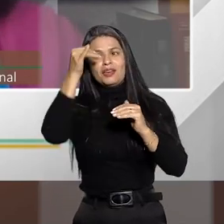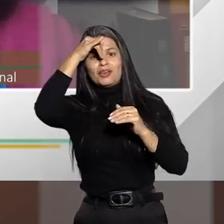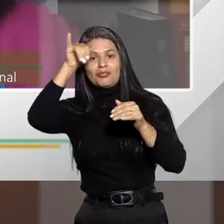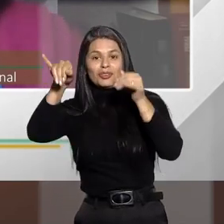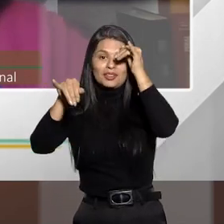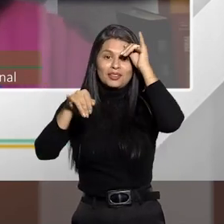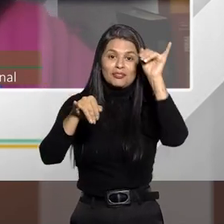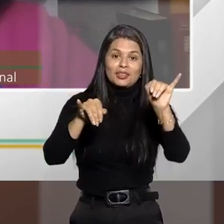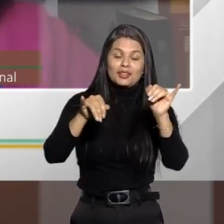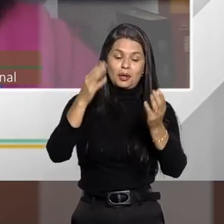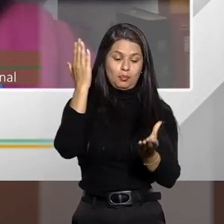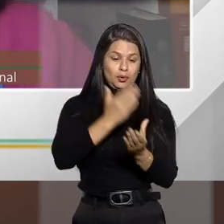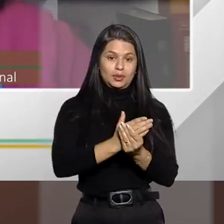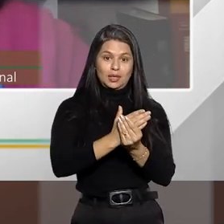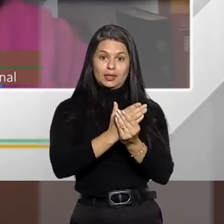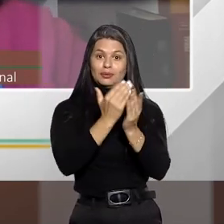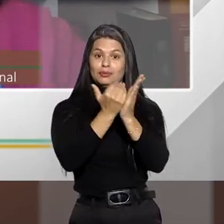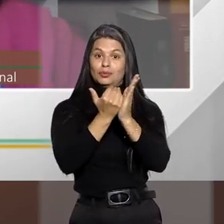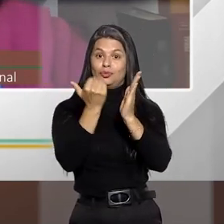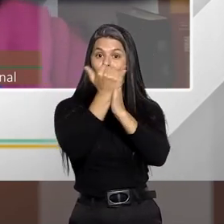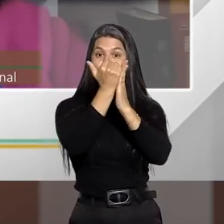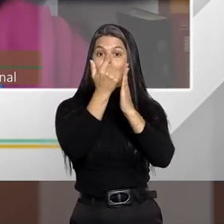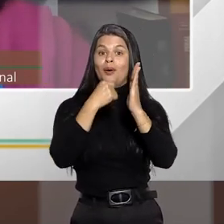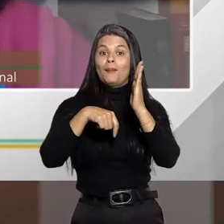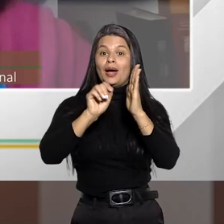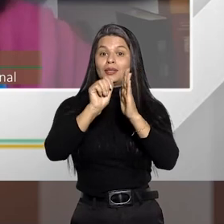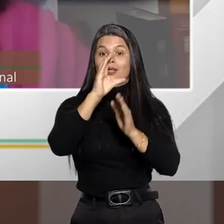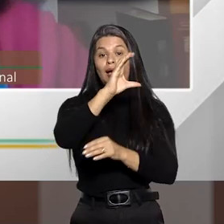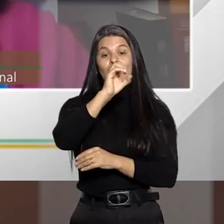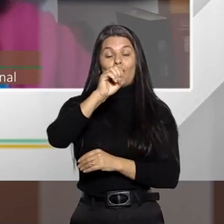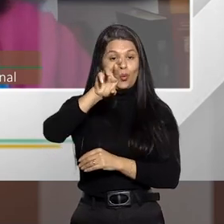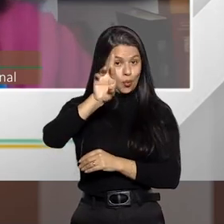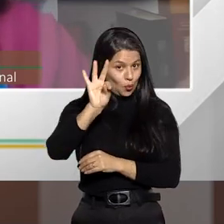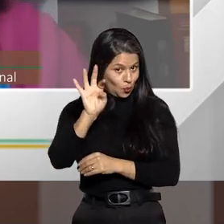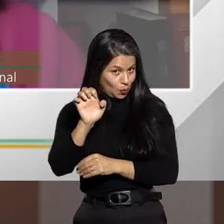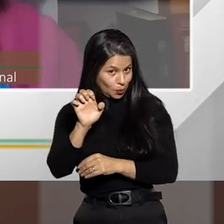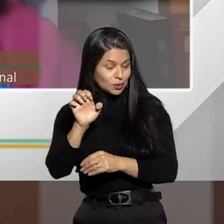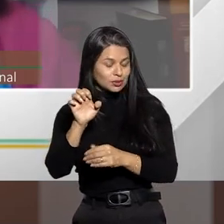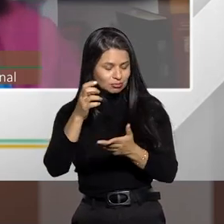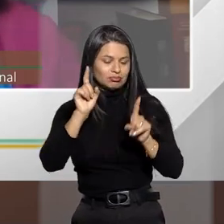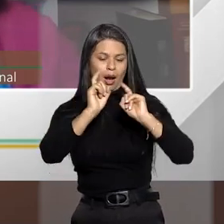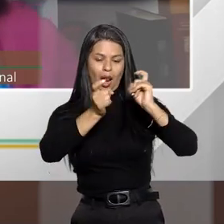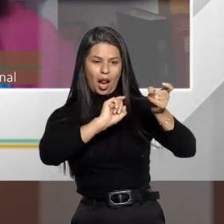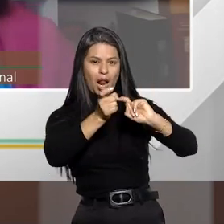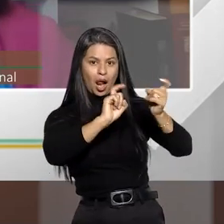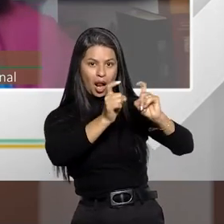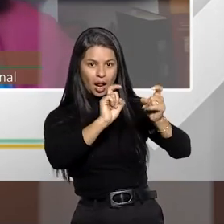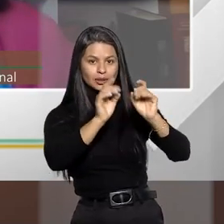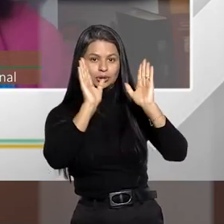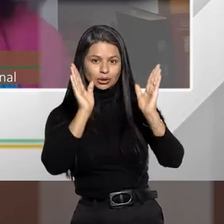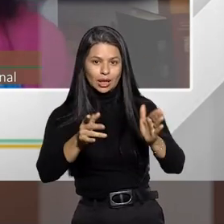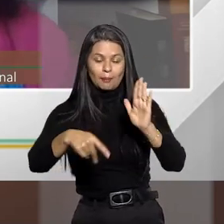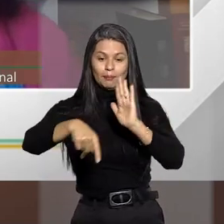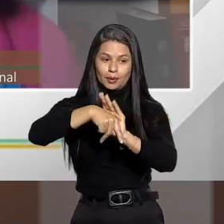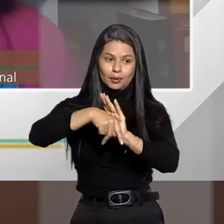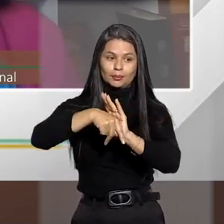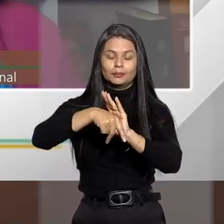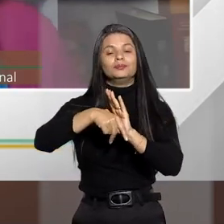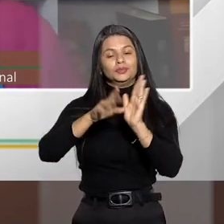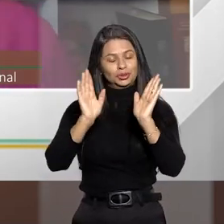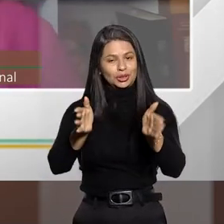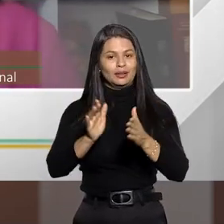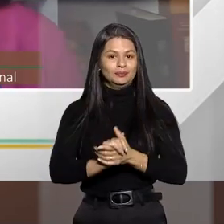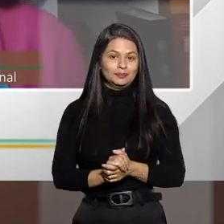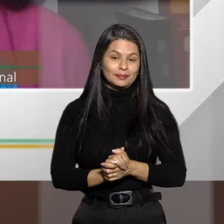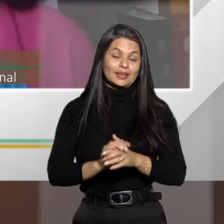processos subam novos recursos subam para discutir algo que já está mais do que solucionado naquela corte.